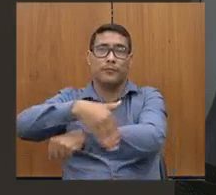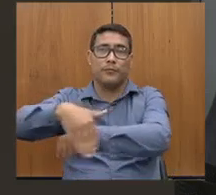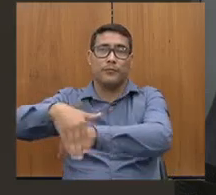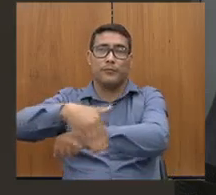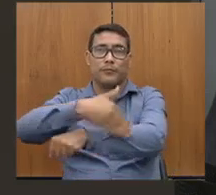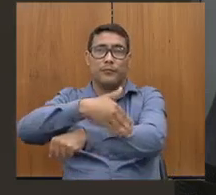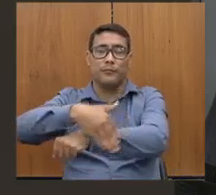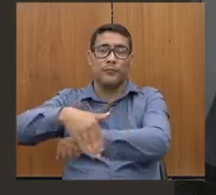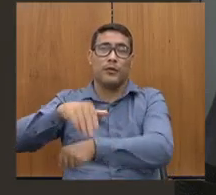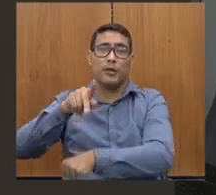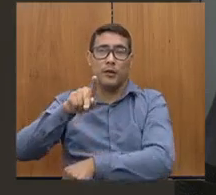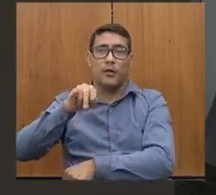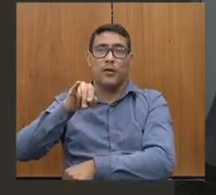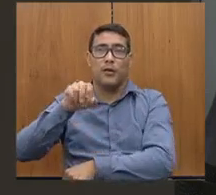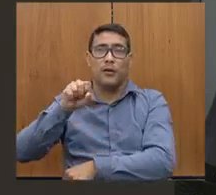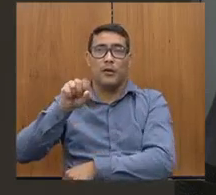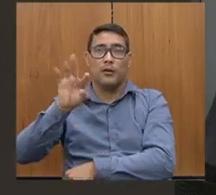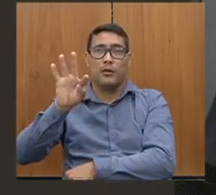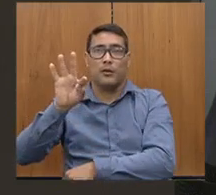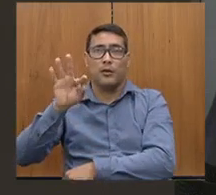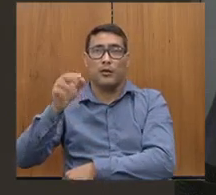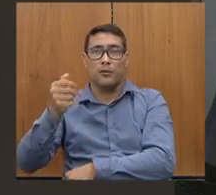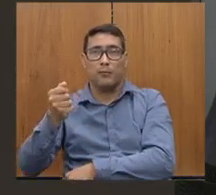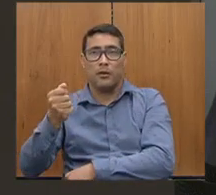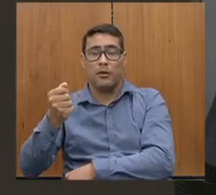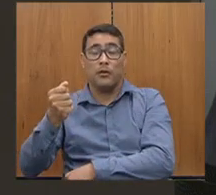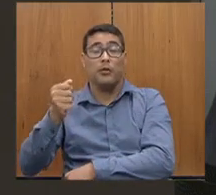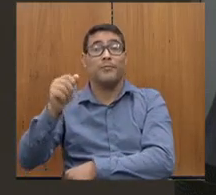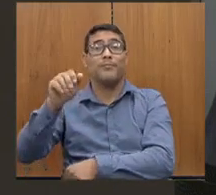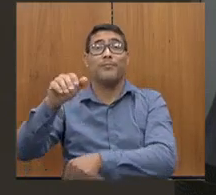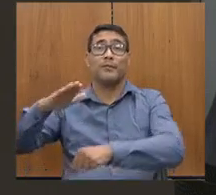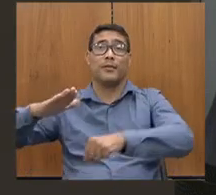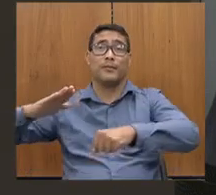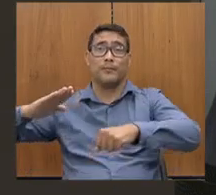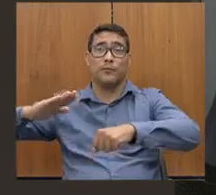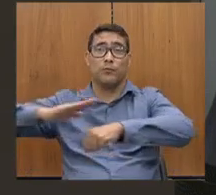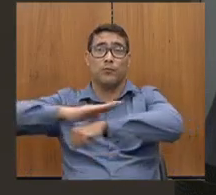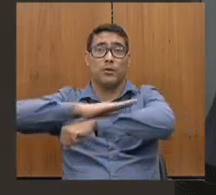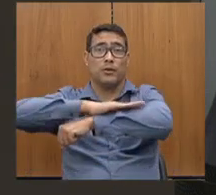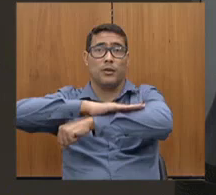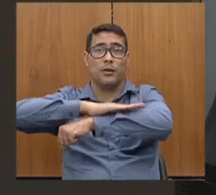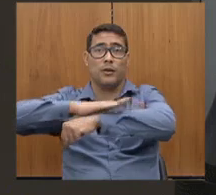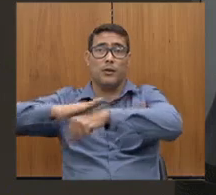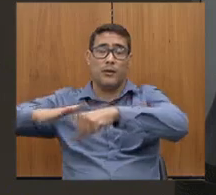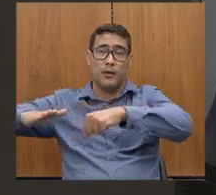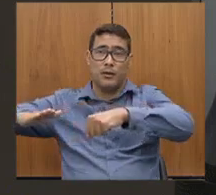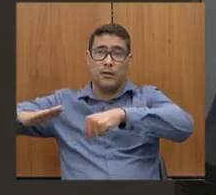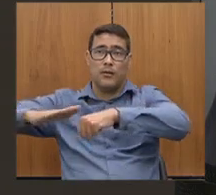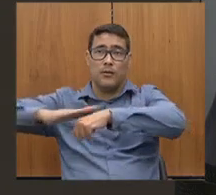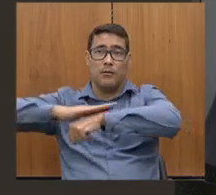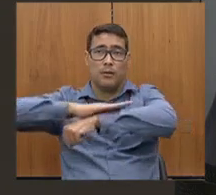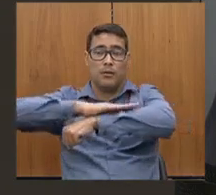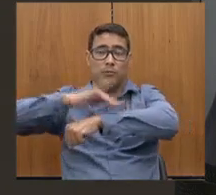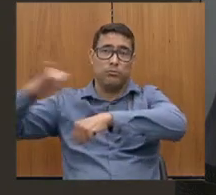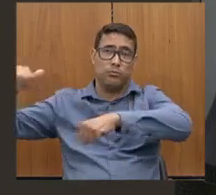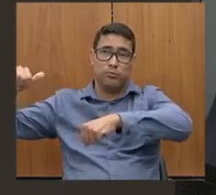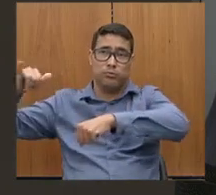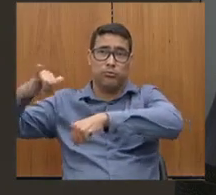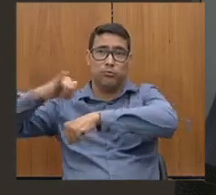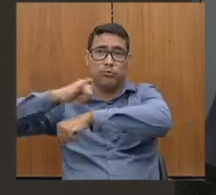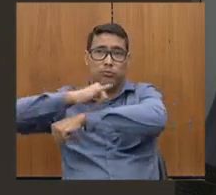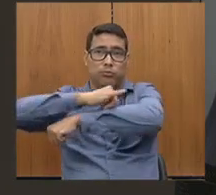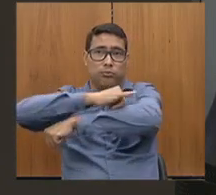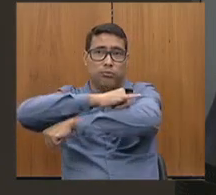a pista, construir uma nova pista do aeroporto, quase 2.400 metros de pista.